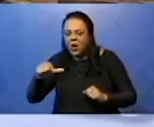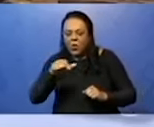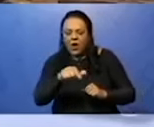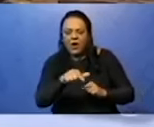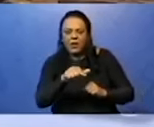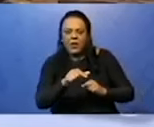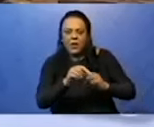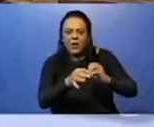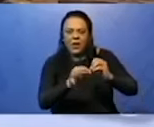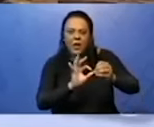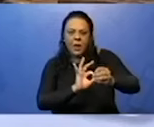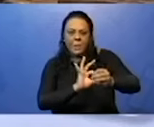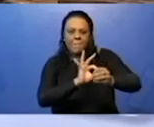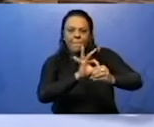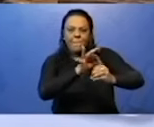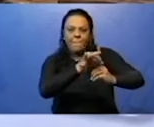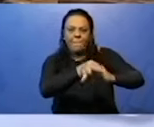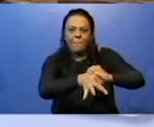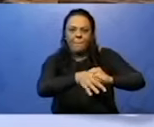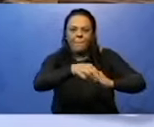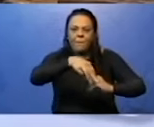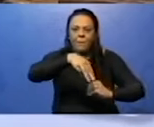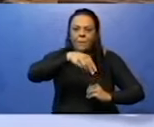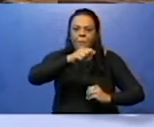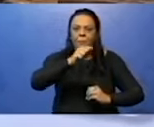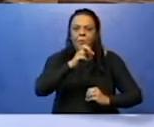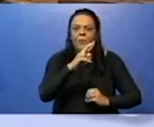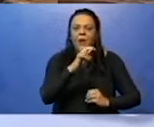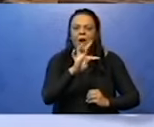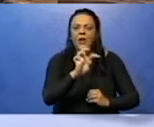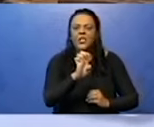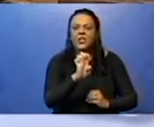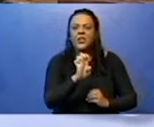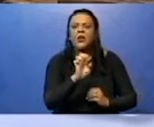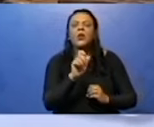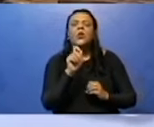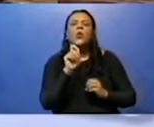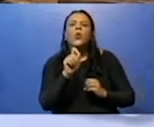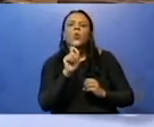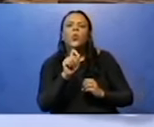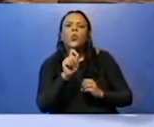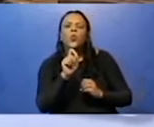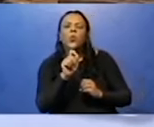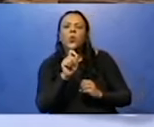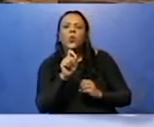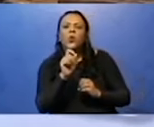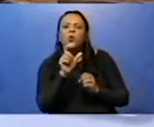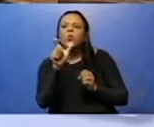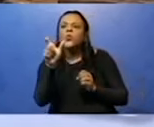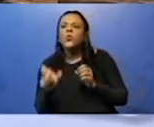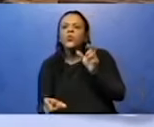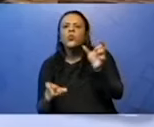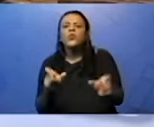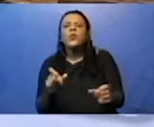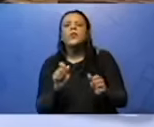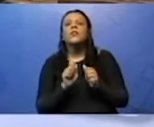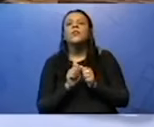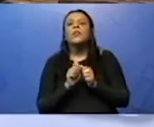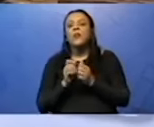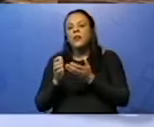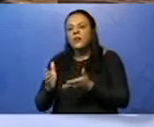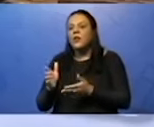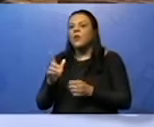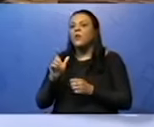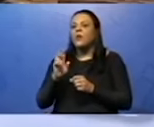Marte? Quem pratica essa ação de haver? Cadê meu sujeito? E na frase seguinte, olha, já